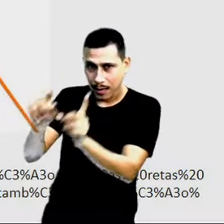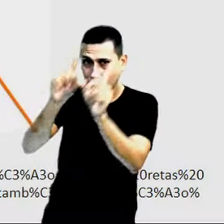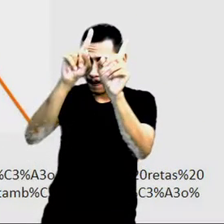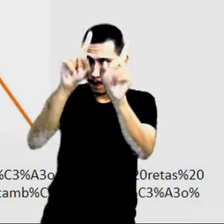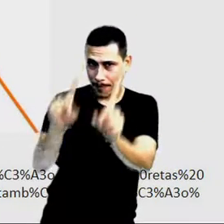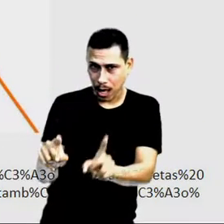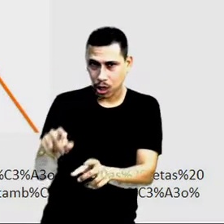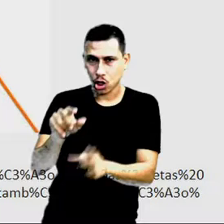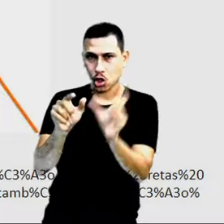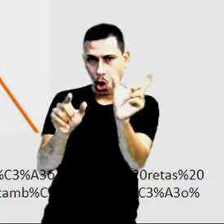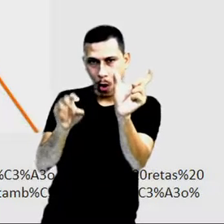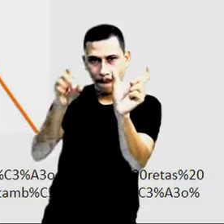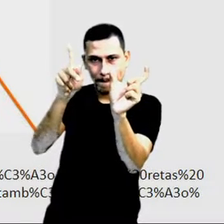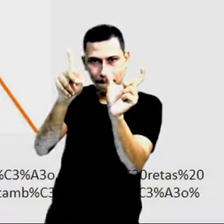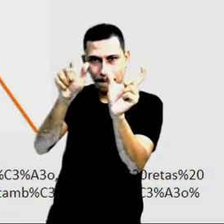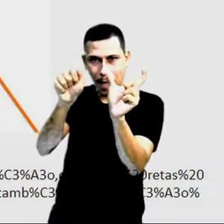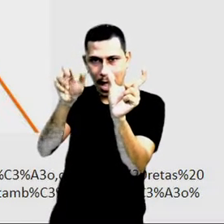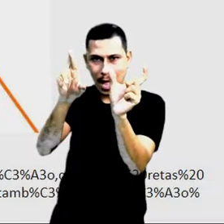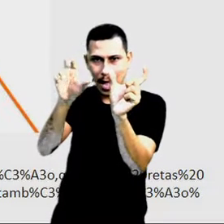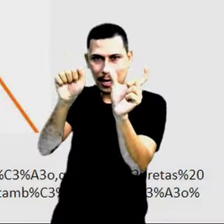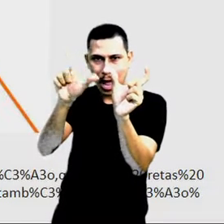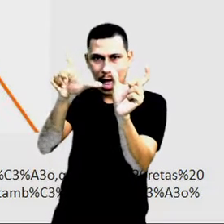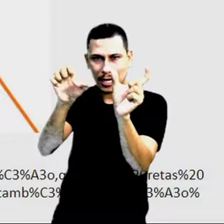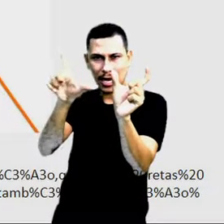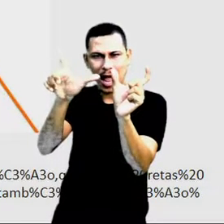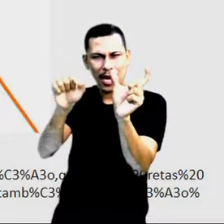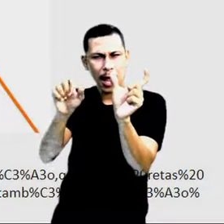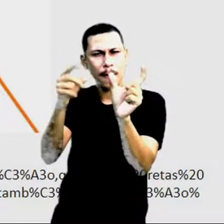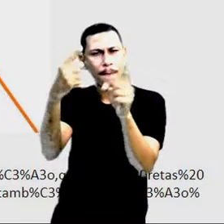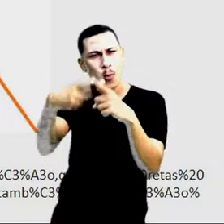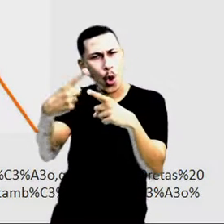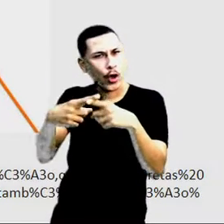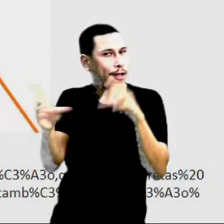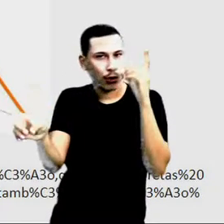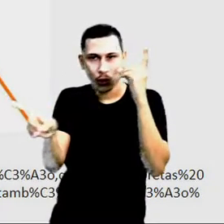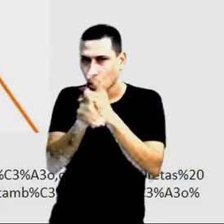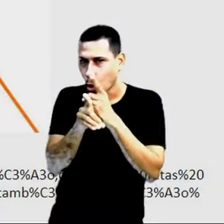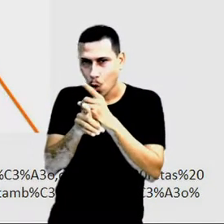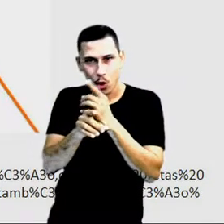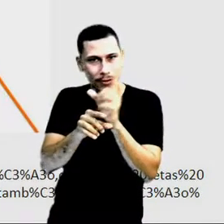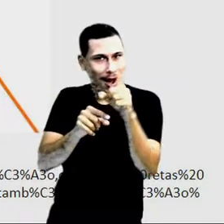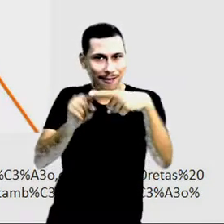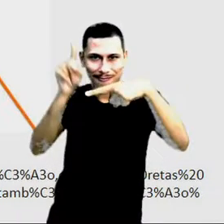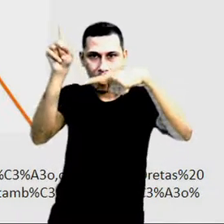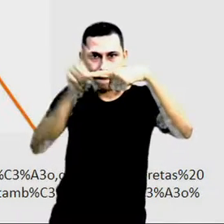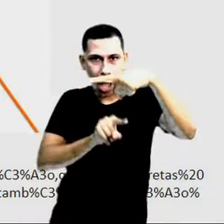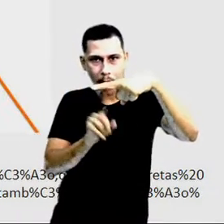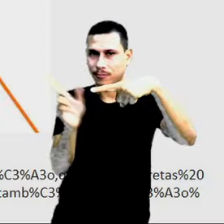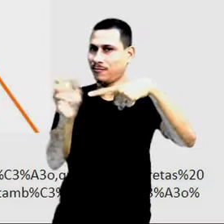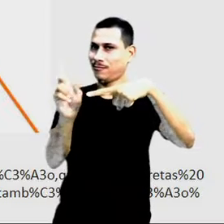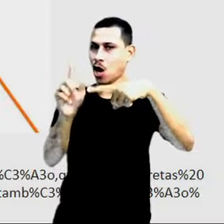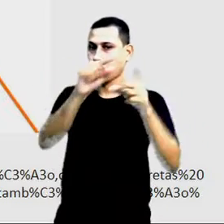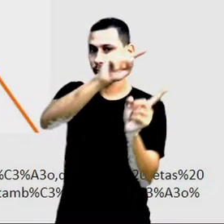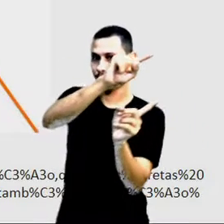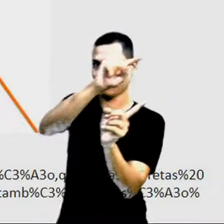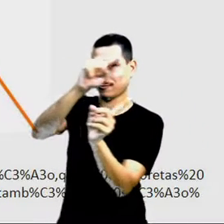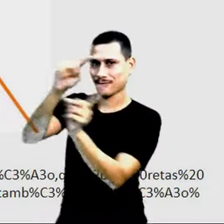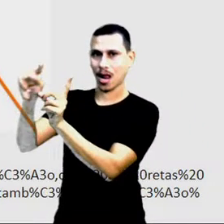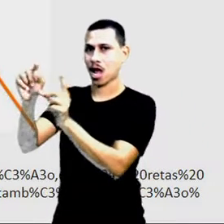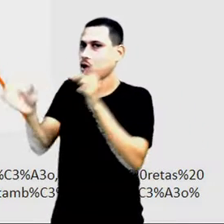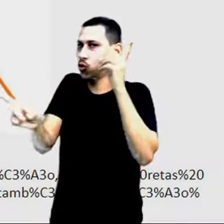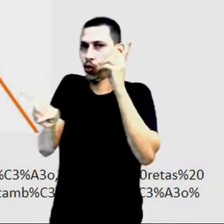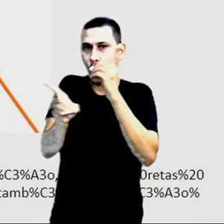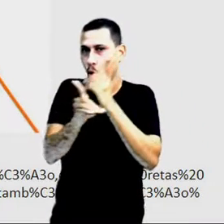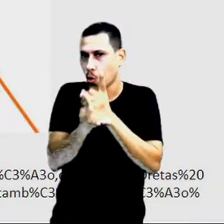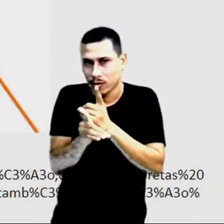paralelas quando elas não possuem ponto em comum. Ou seja, em toda a sua extensão infinita,